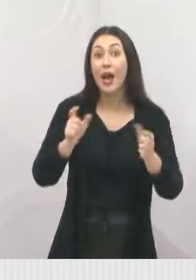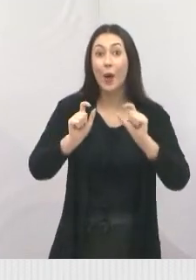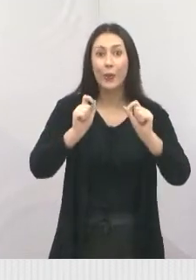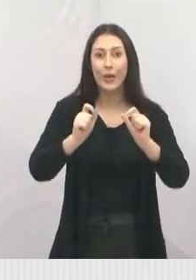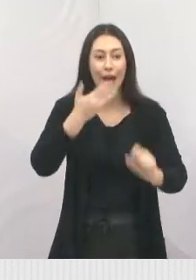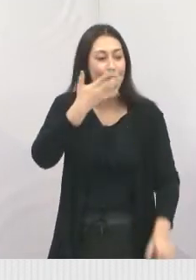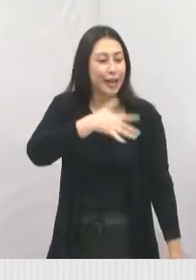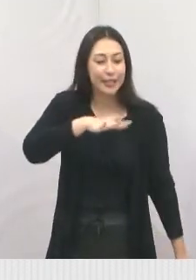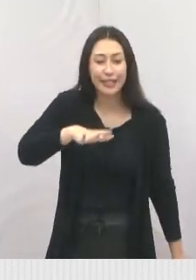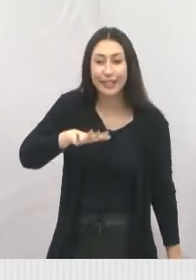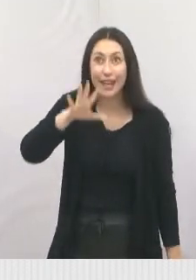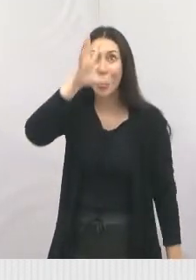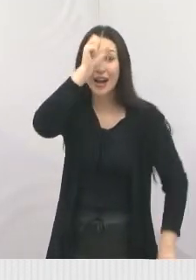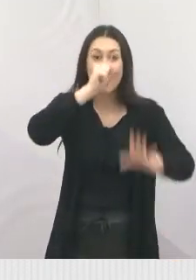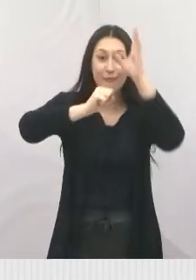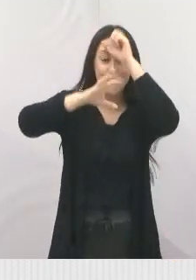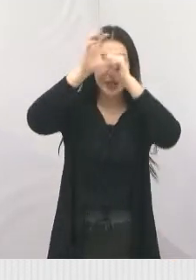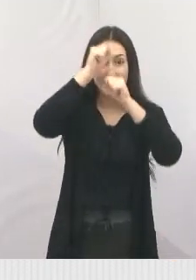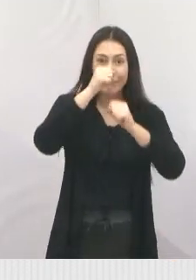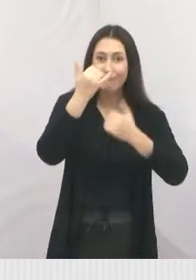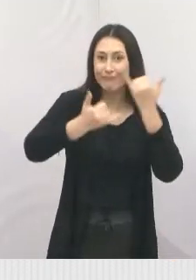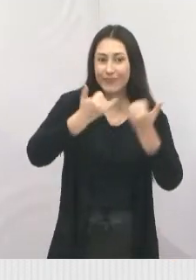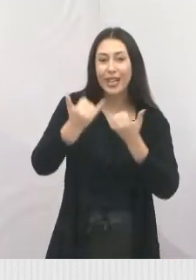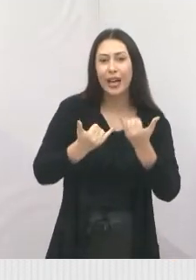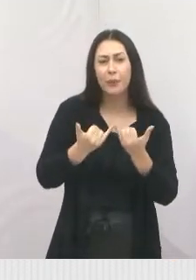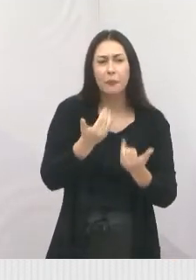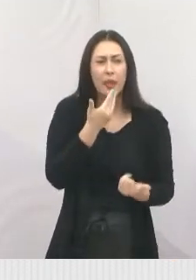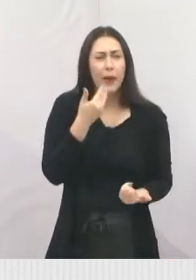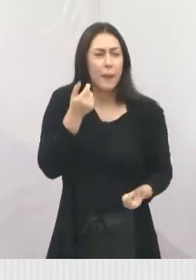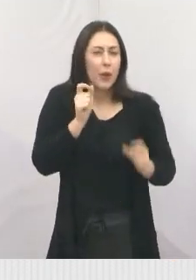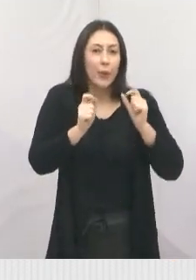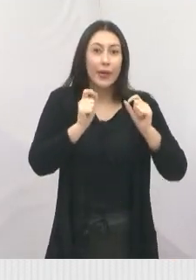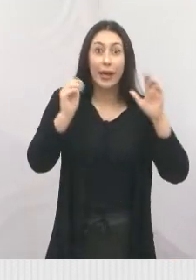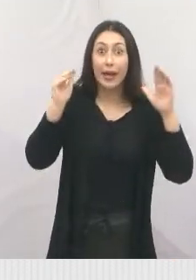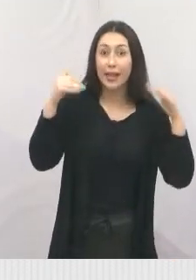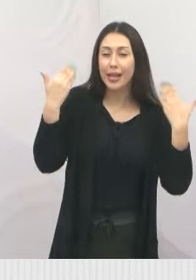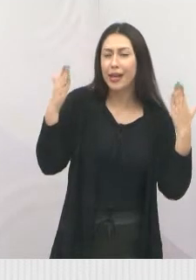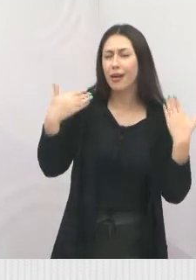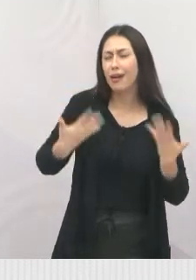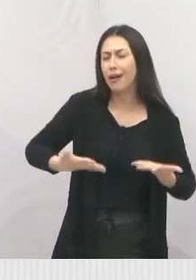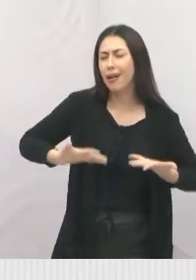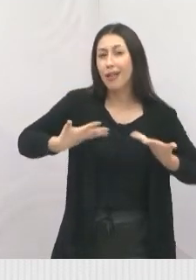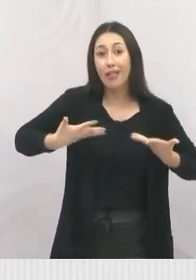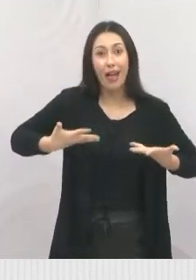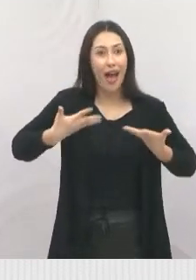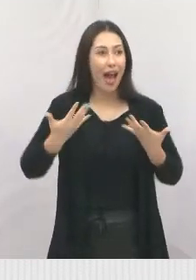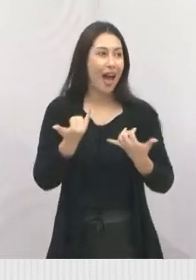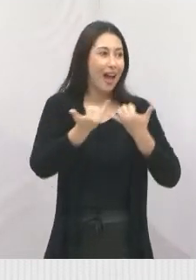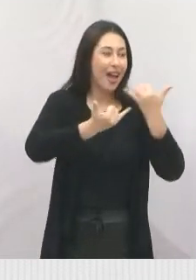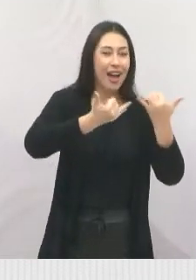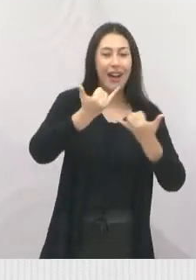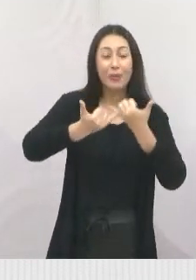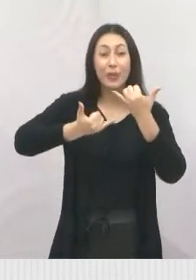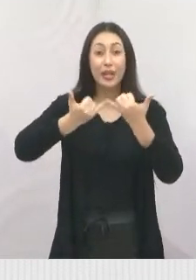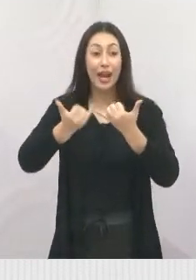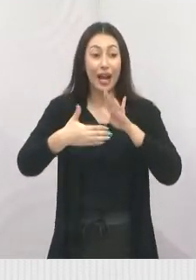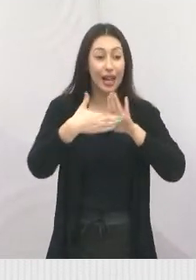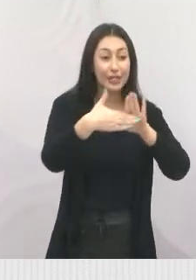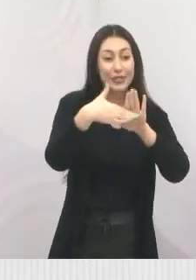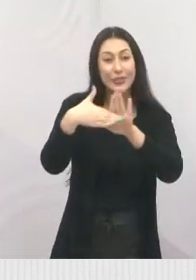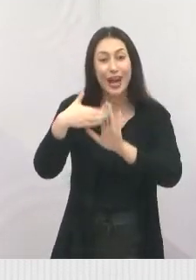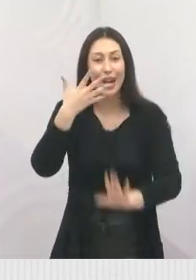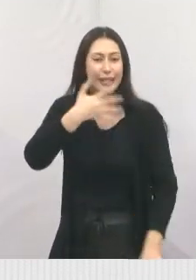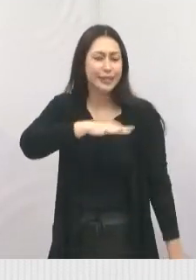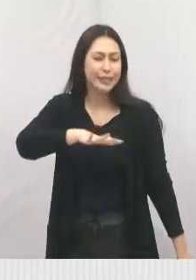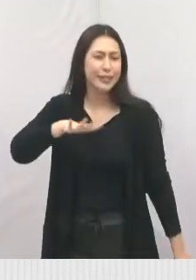reaprendam a brincar. Nada melhor do que a alegria, a leveza, a descontração para ajudar as nossas